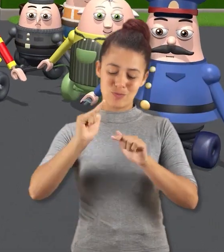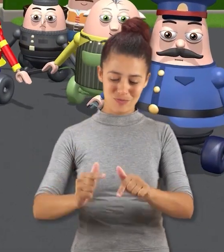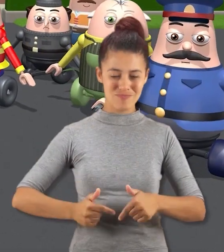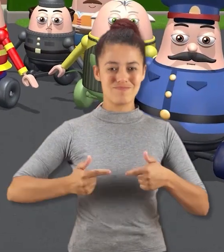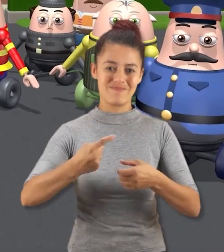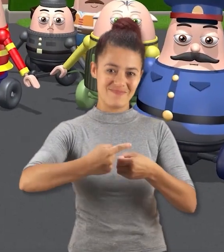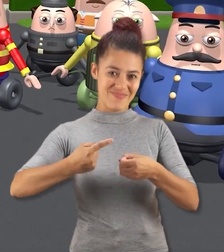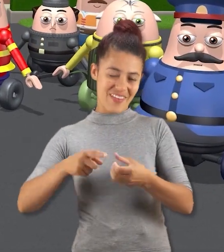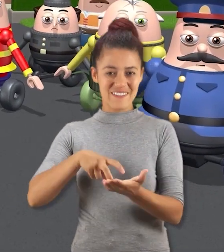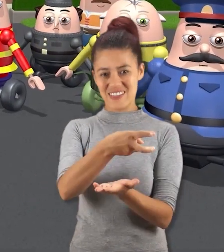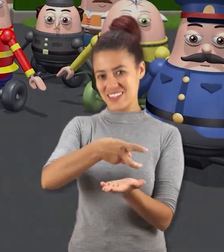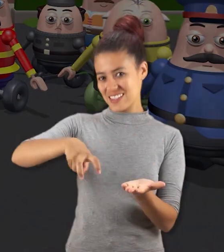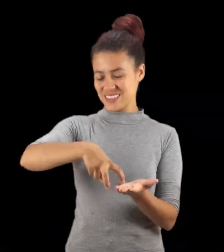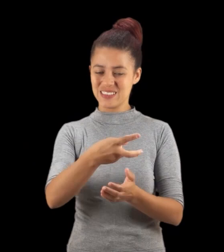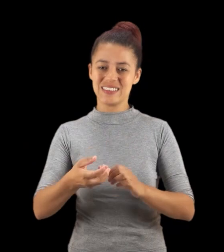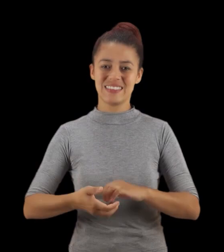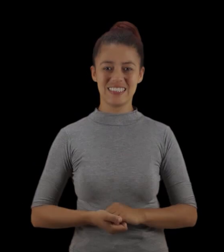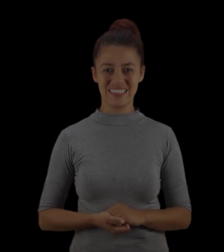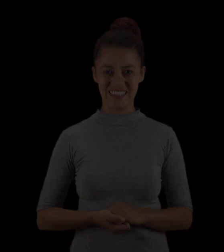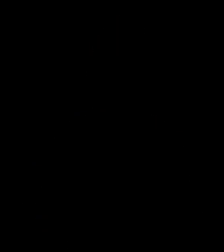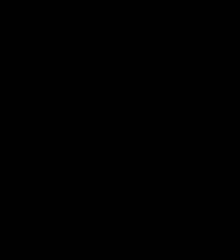Rolê Peps